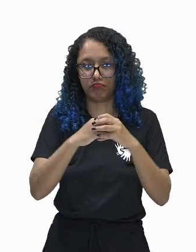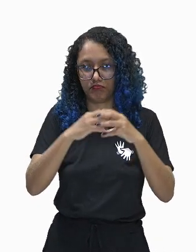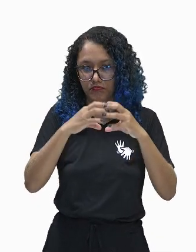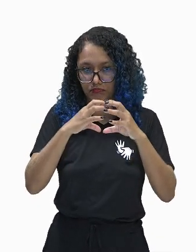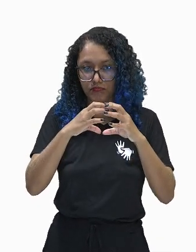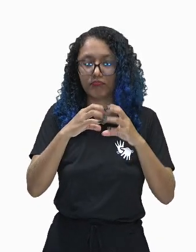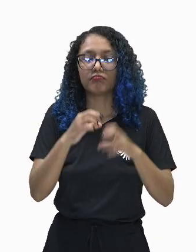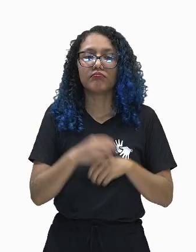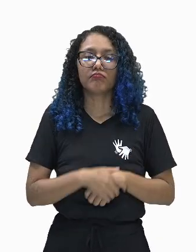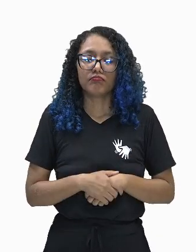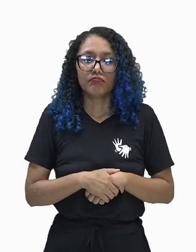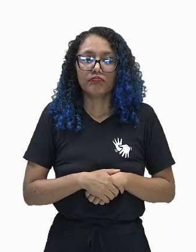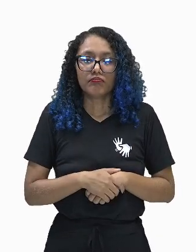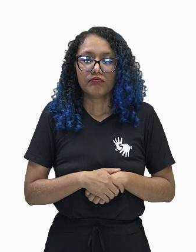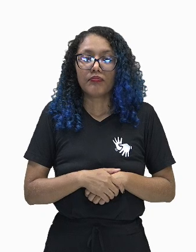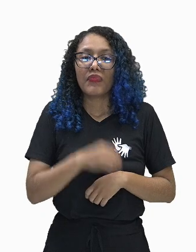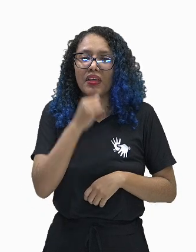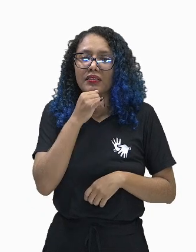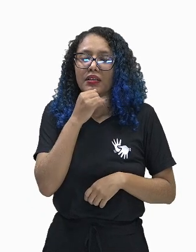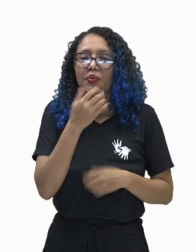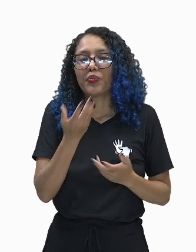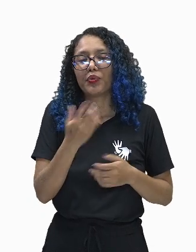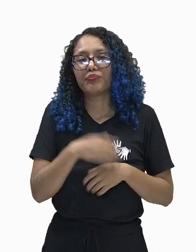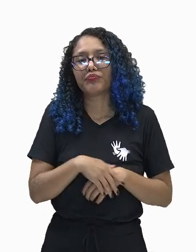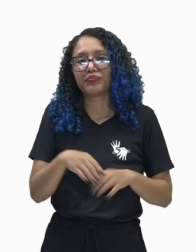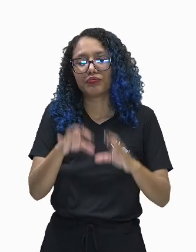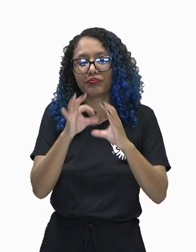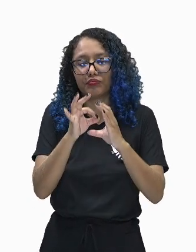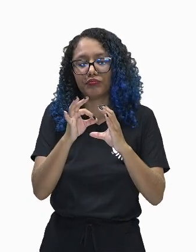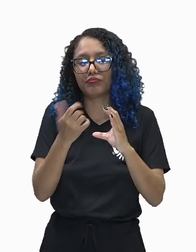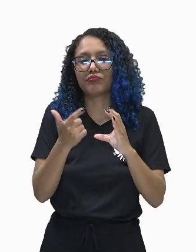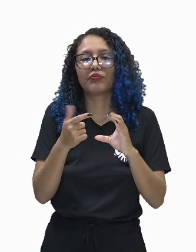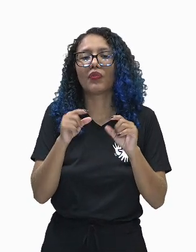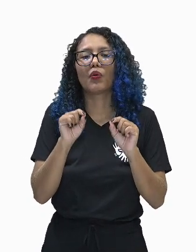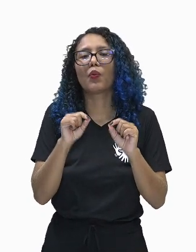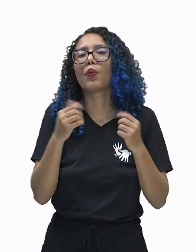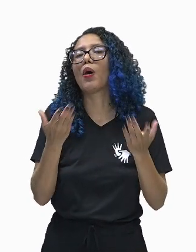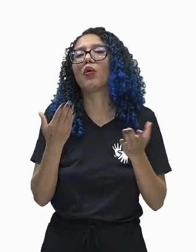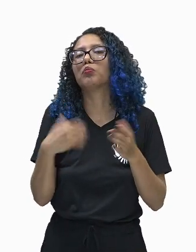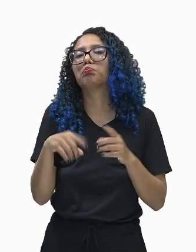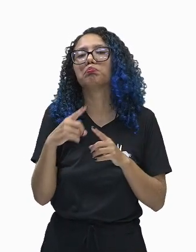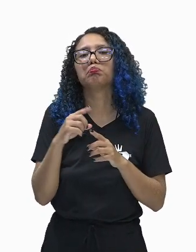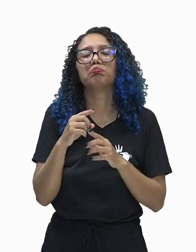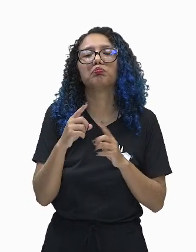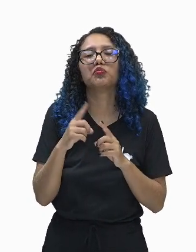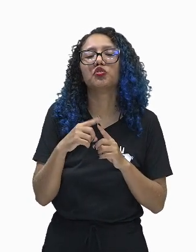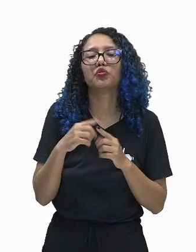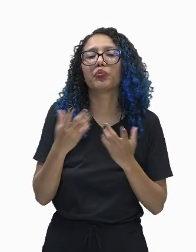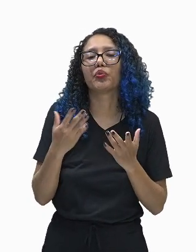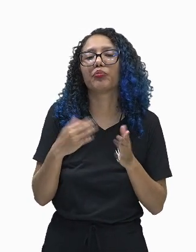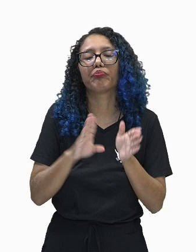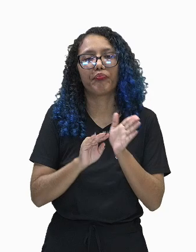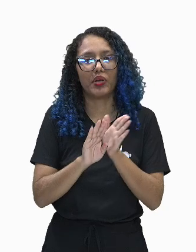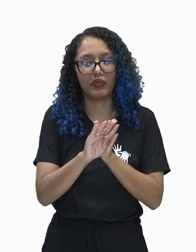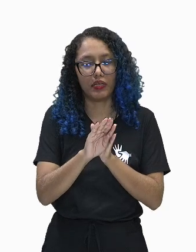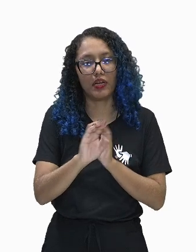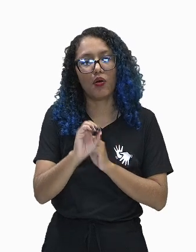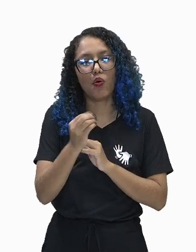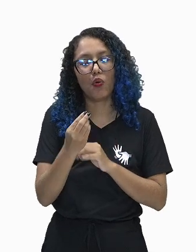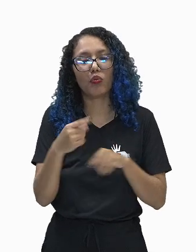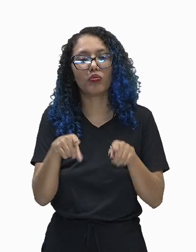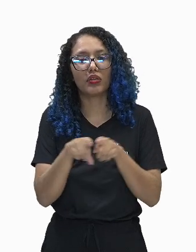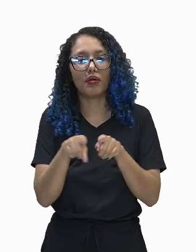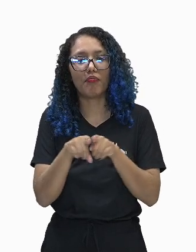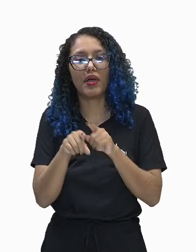desses indivíduos aí, para a célula procarionte, nós temos as bactérias e as cianobactérias, que também são